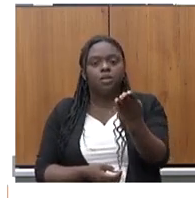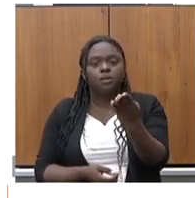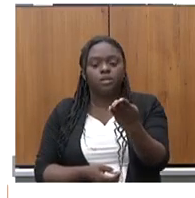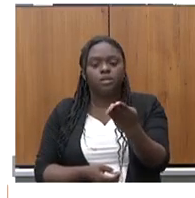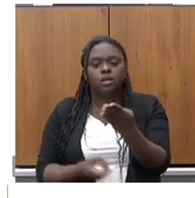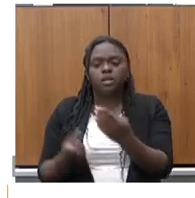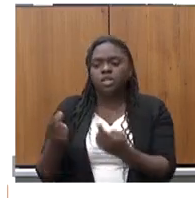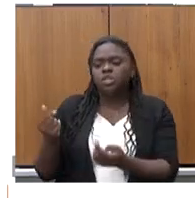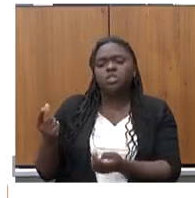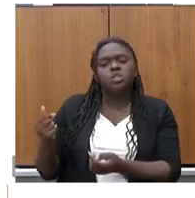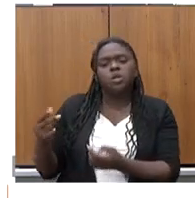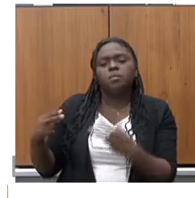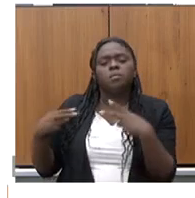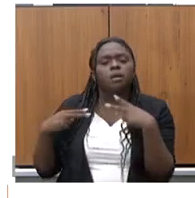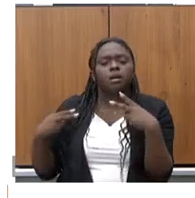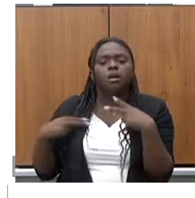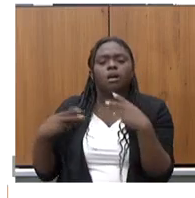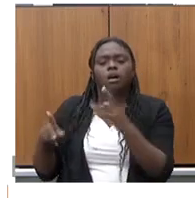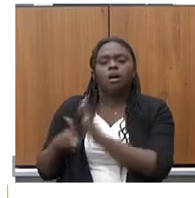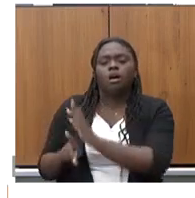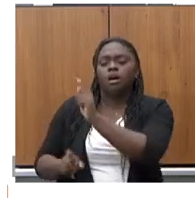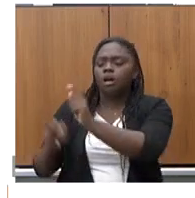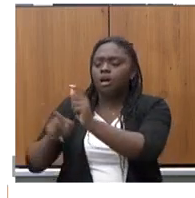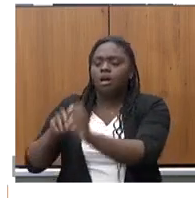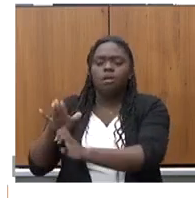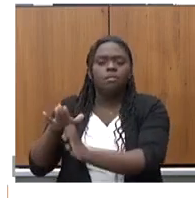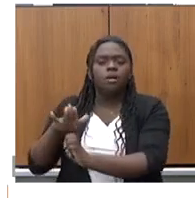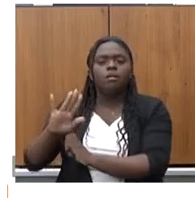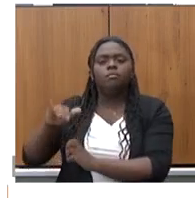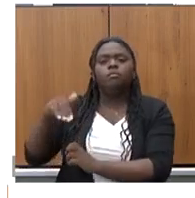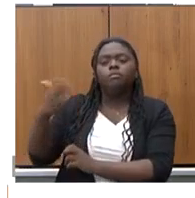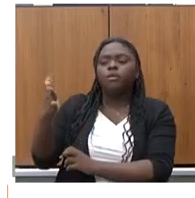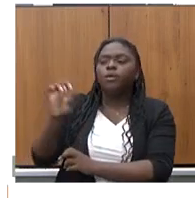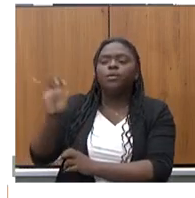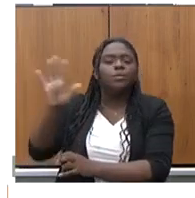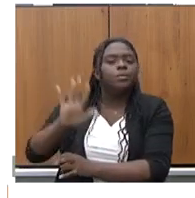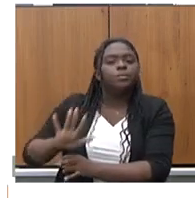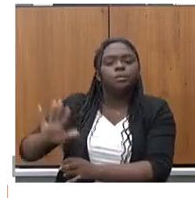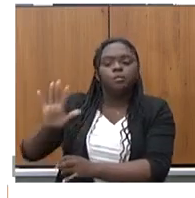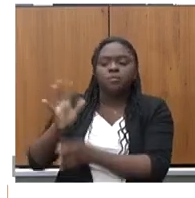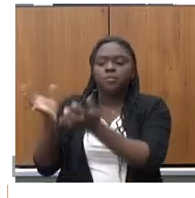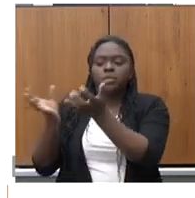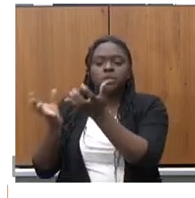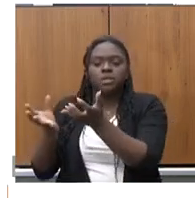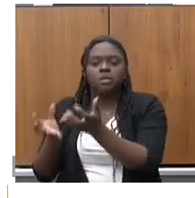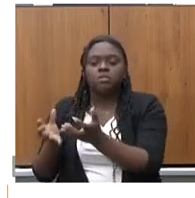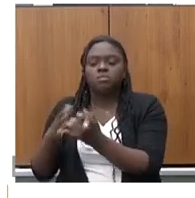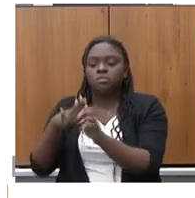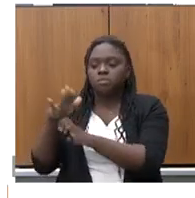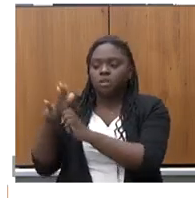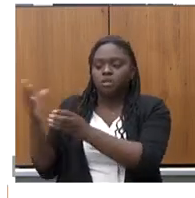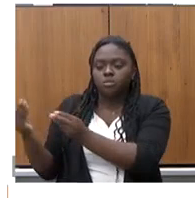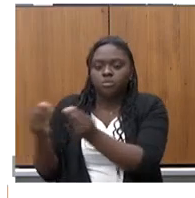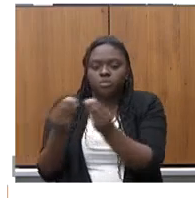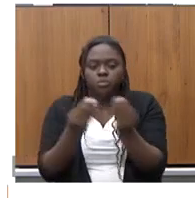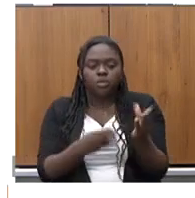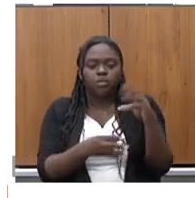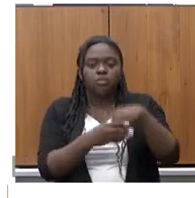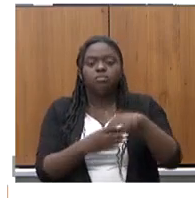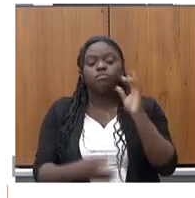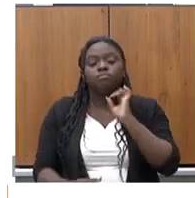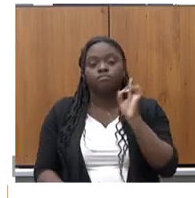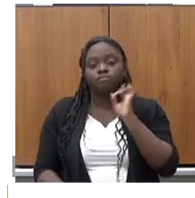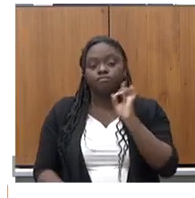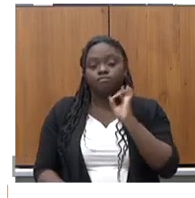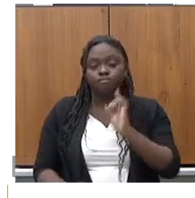privado, de empresários de fora do Estado que quiseram trazer seus empreendimentos para dentro do Estado.